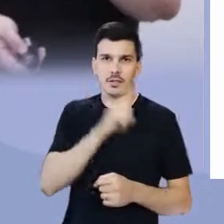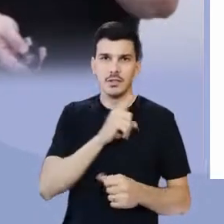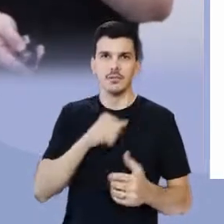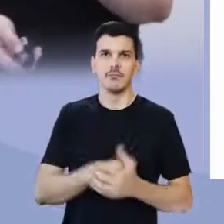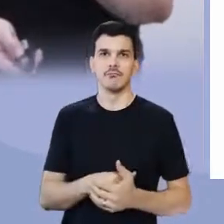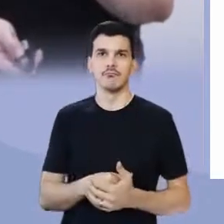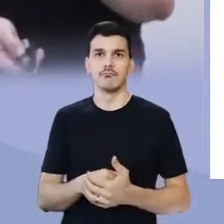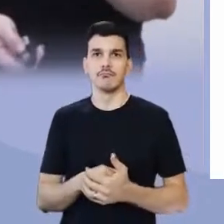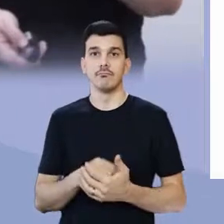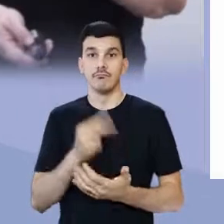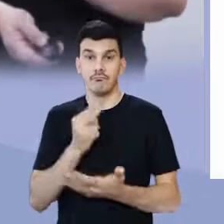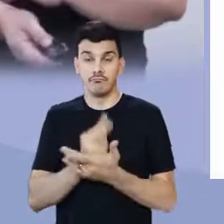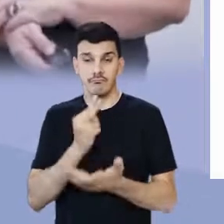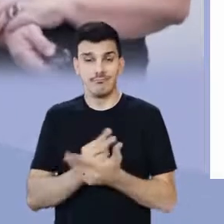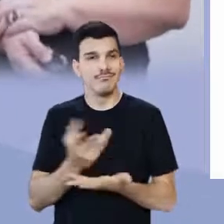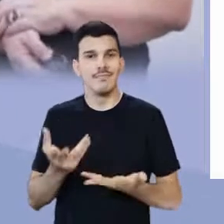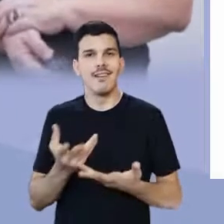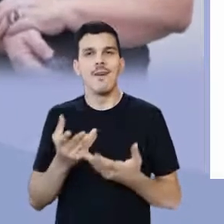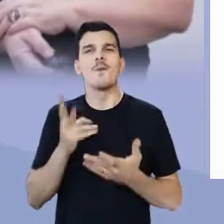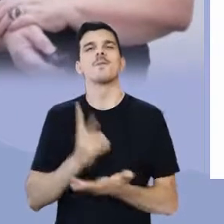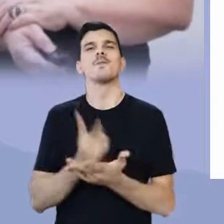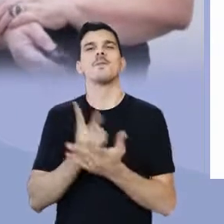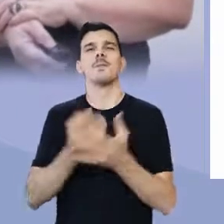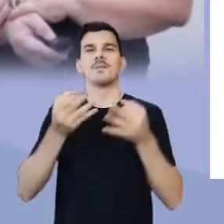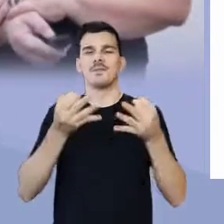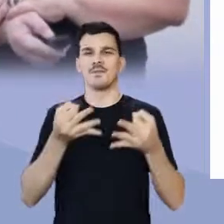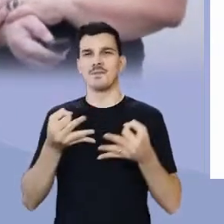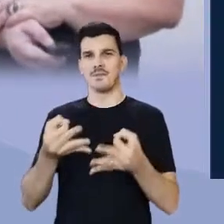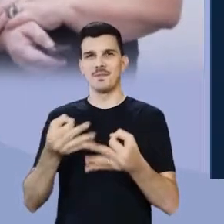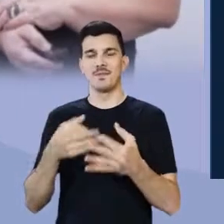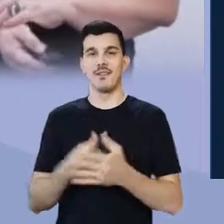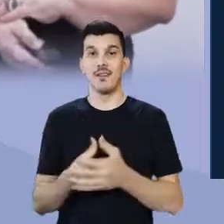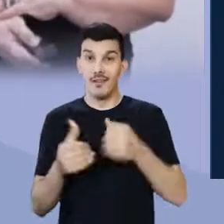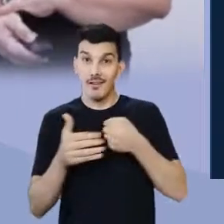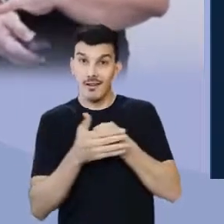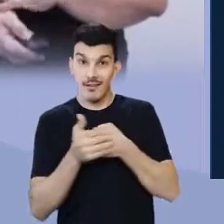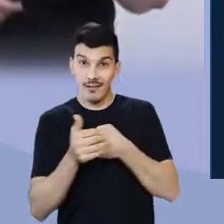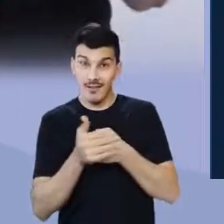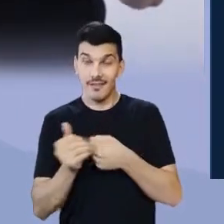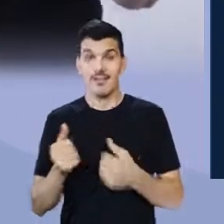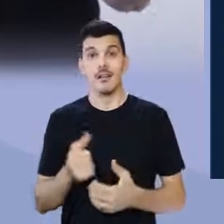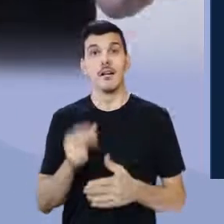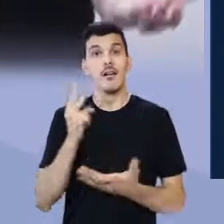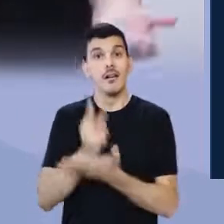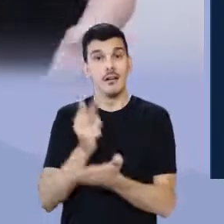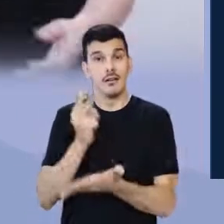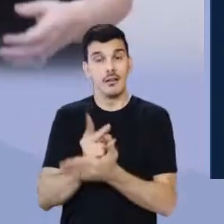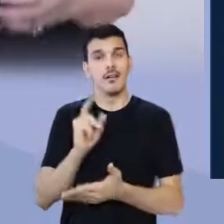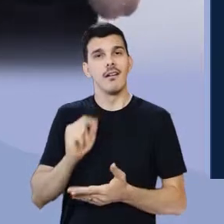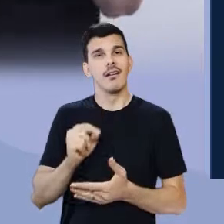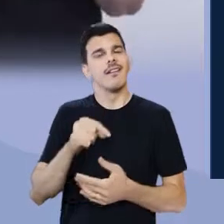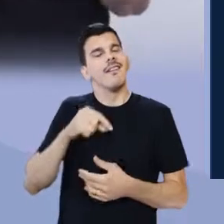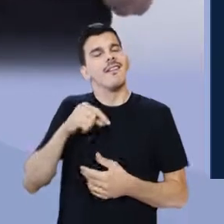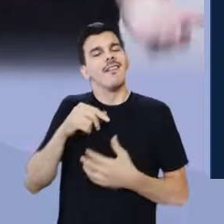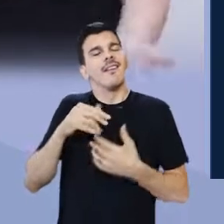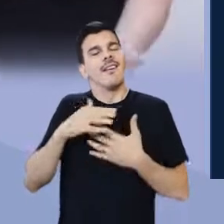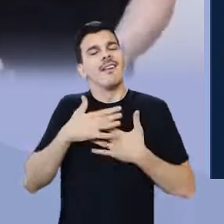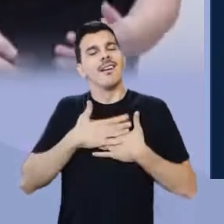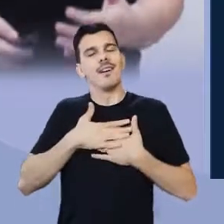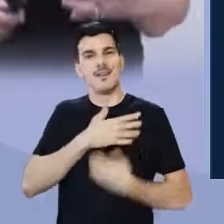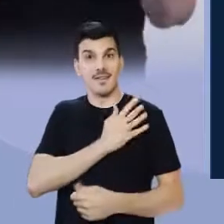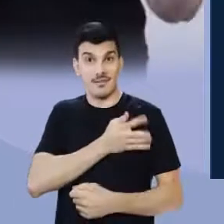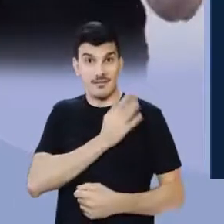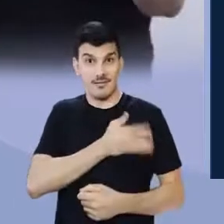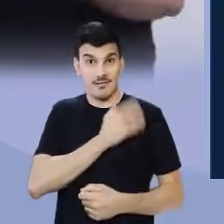ainda assim, não perdem a doçura, não perdem o carinho e continuam levando seus